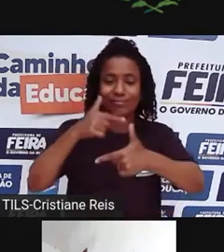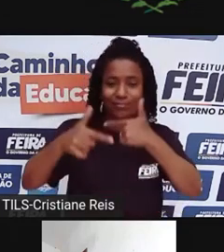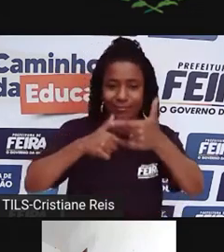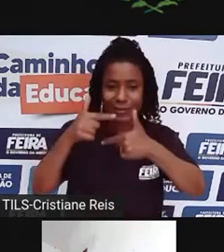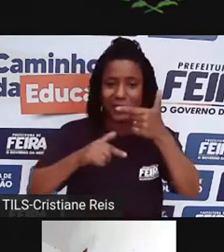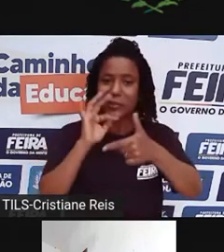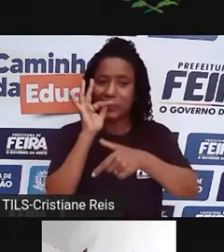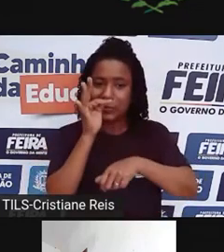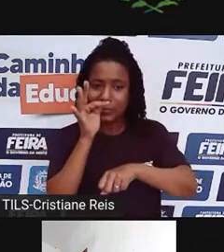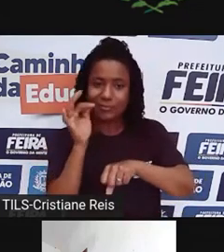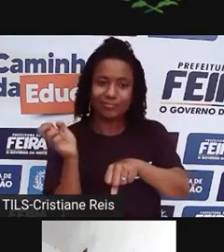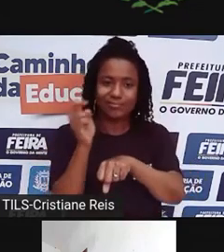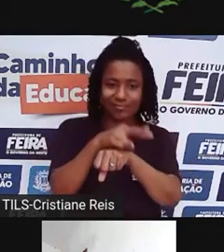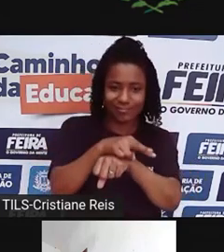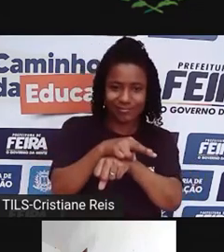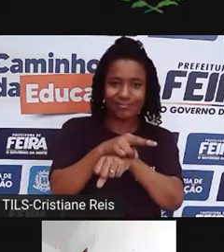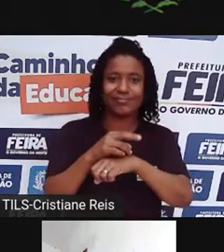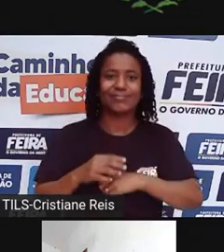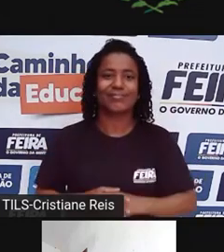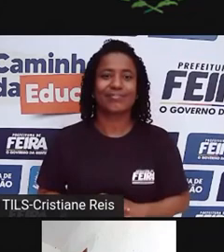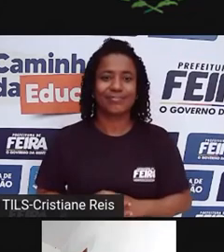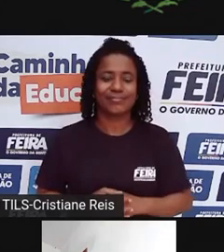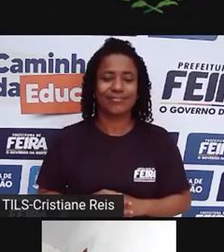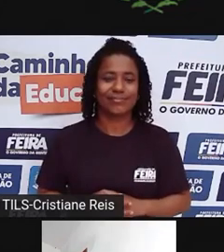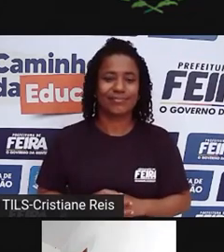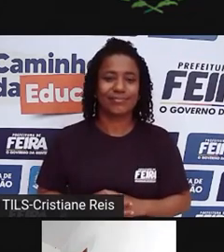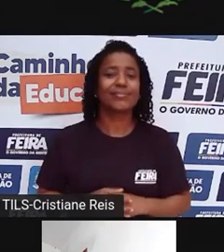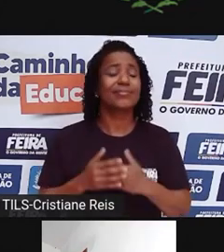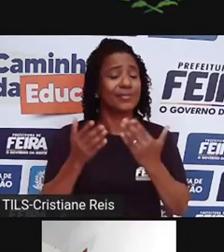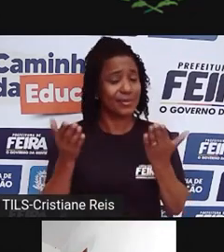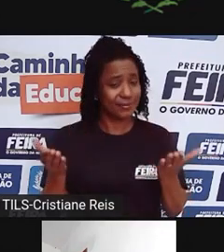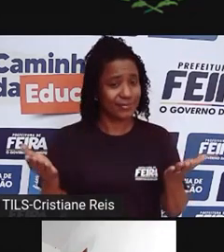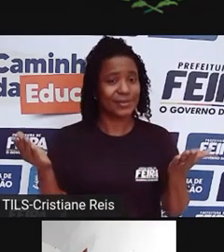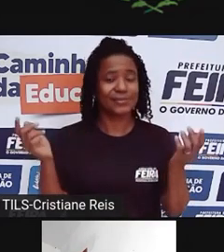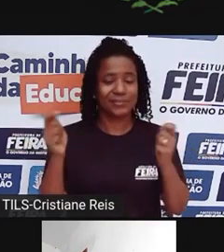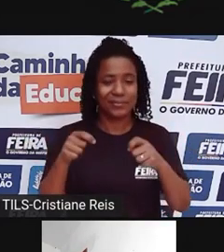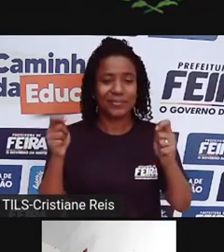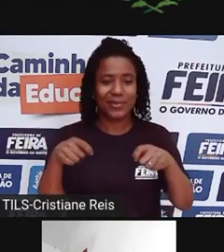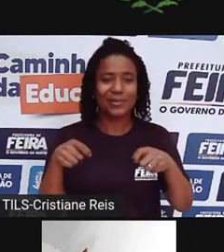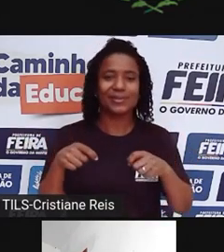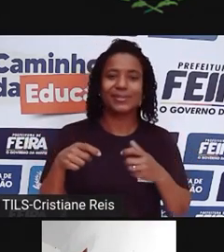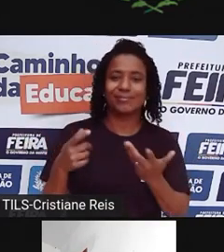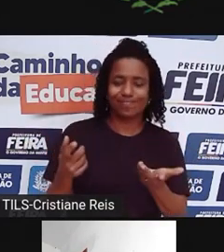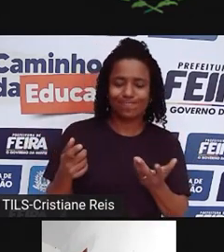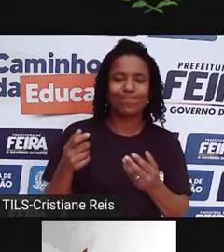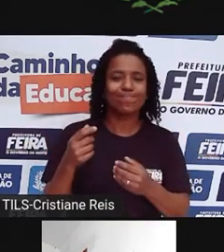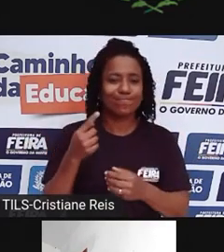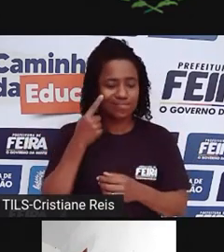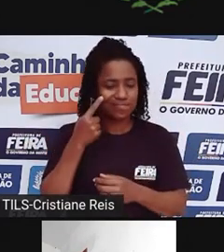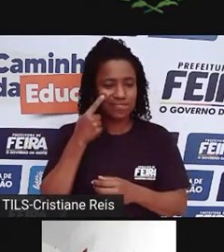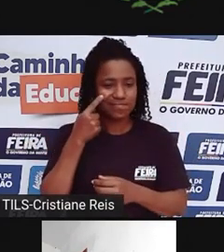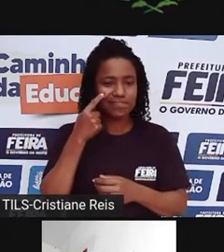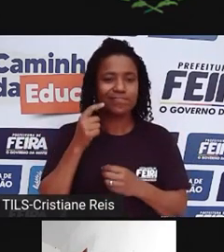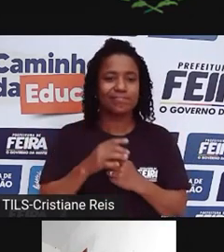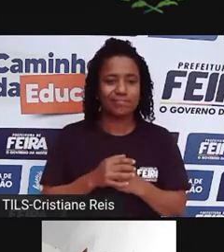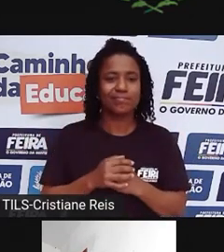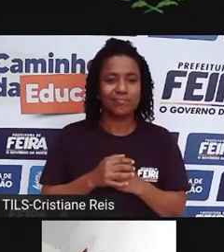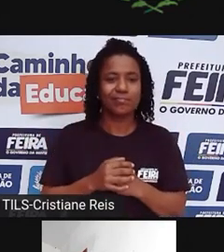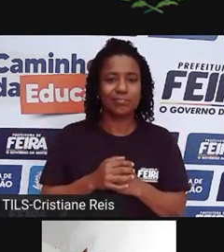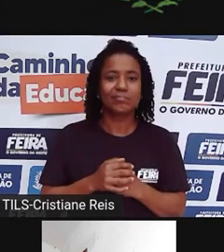levem isso aí no dia a dia de vocês mesmo, né, se colocar, se impor, e não aceitar